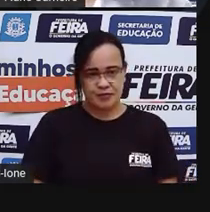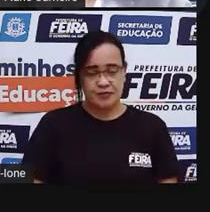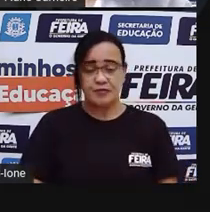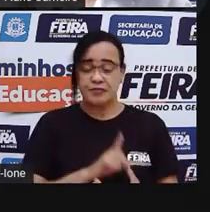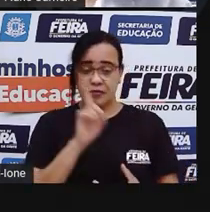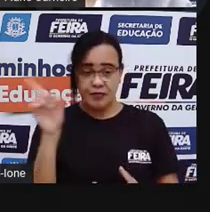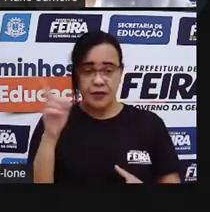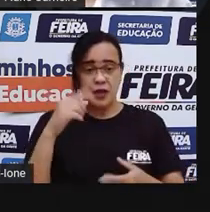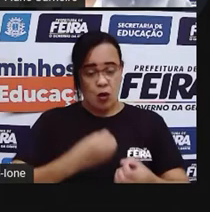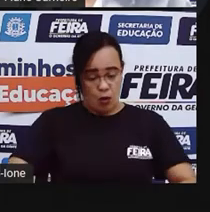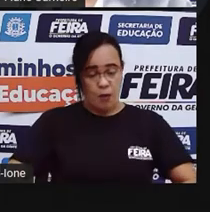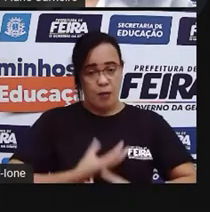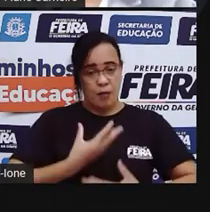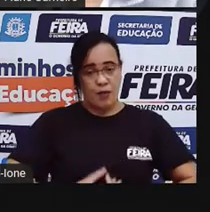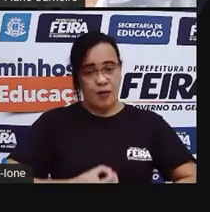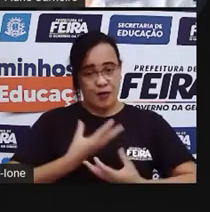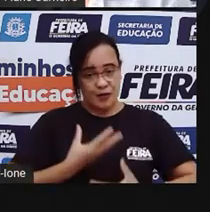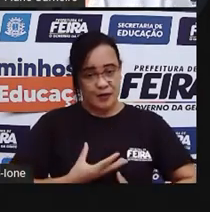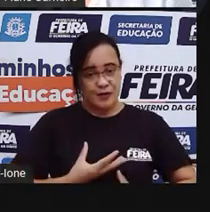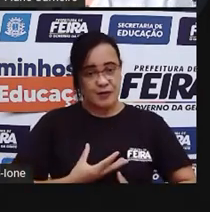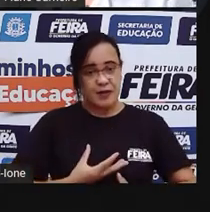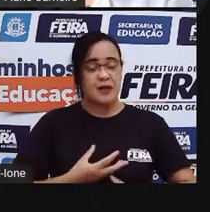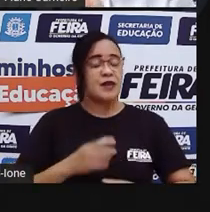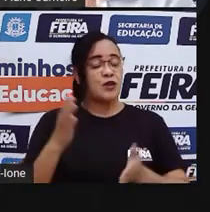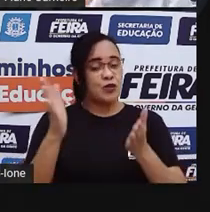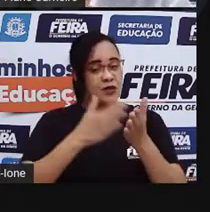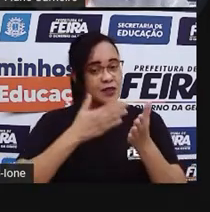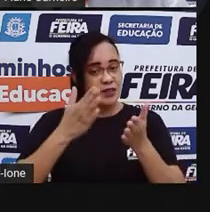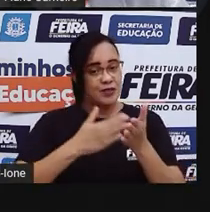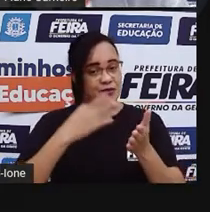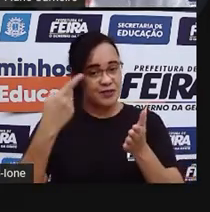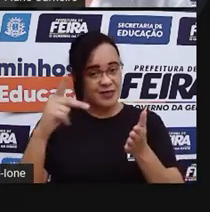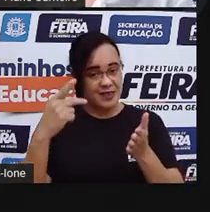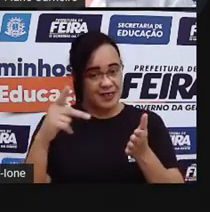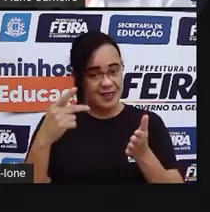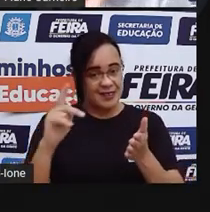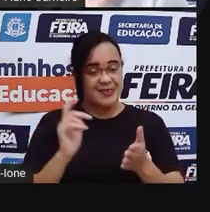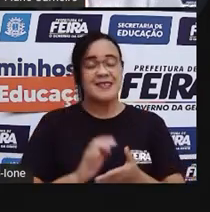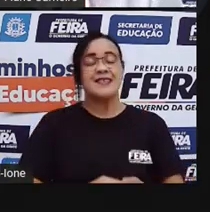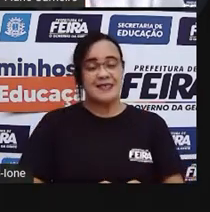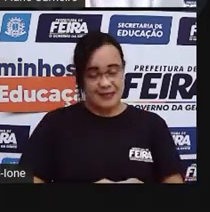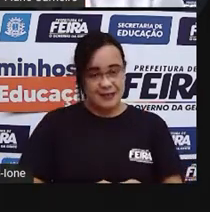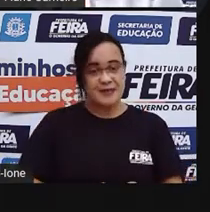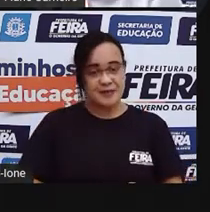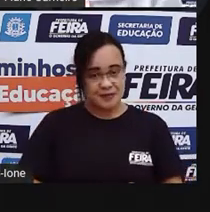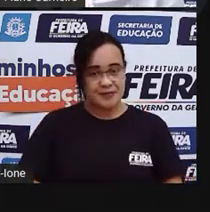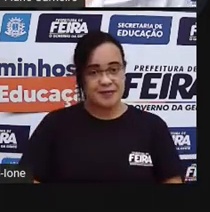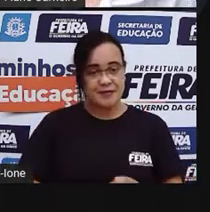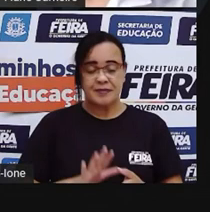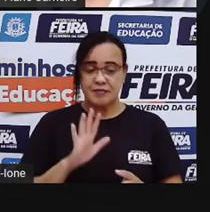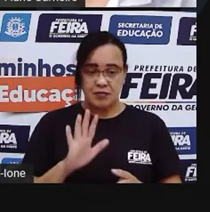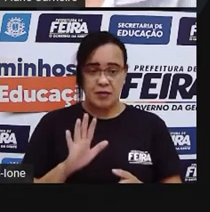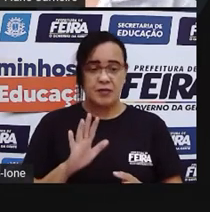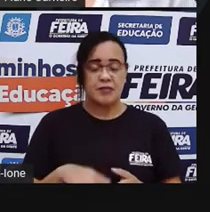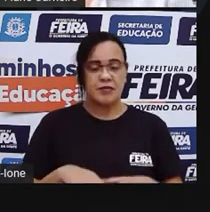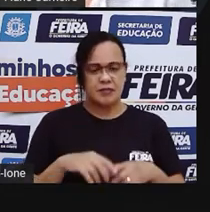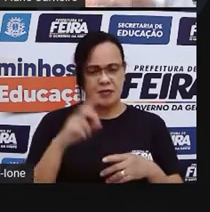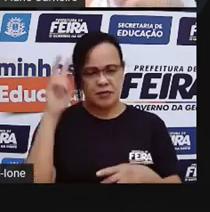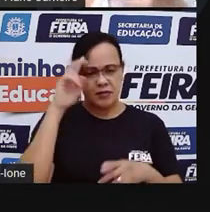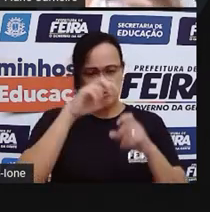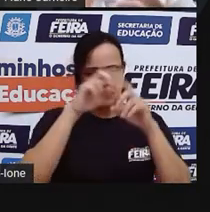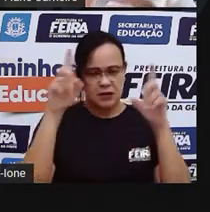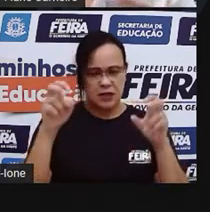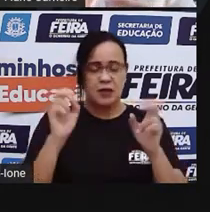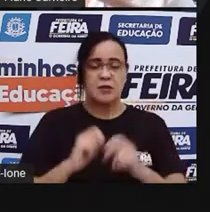poema De José Paulo Paes Ou no poema não No livro que nós lemos Né? De iguais Mas diferentes A gente viu Que as